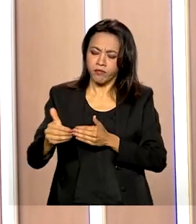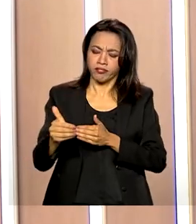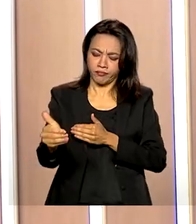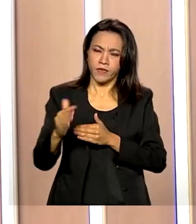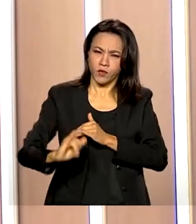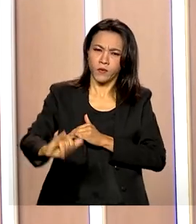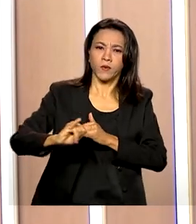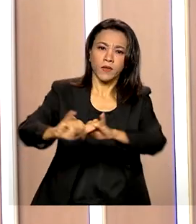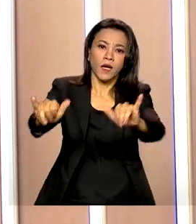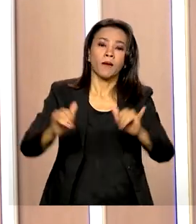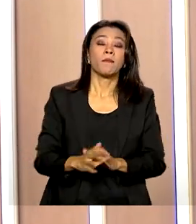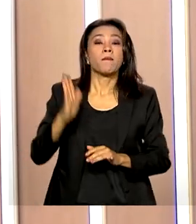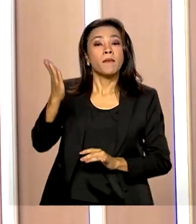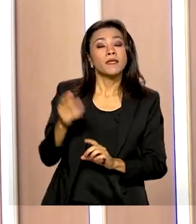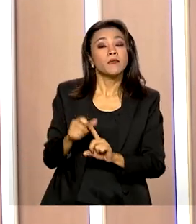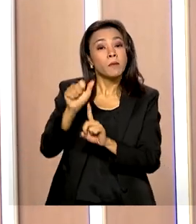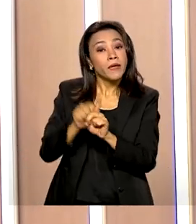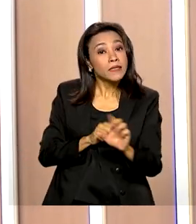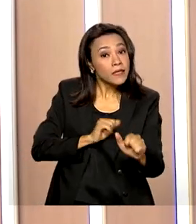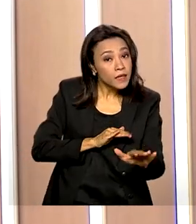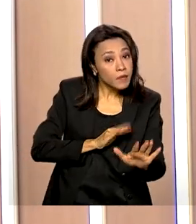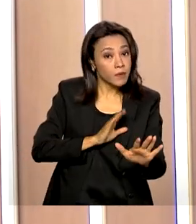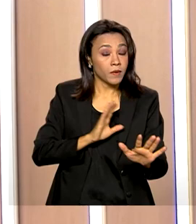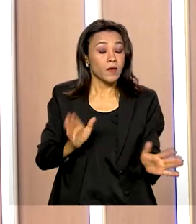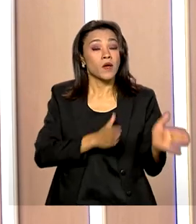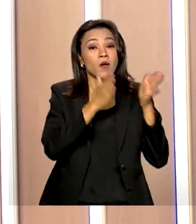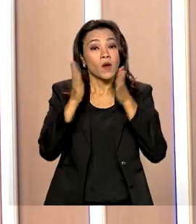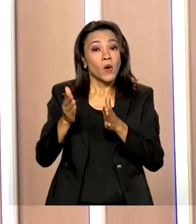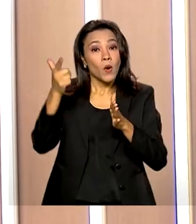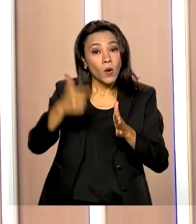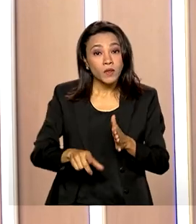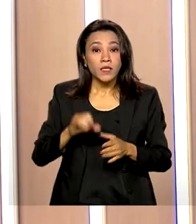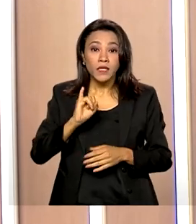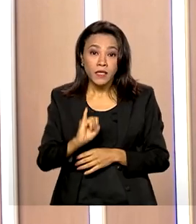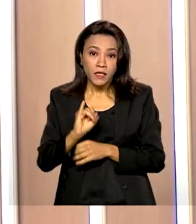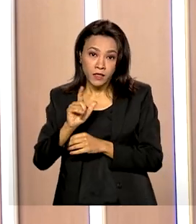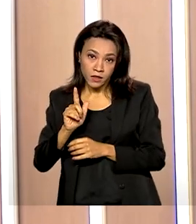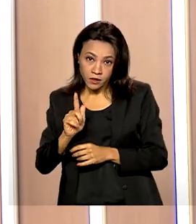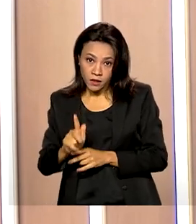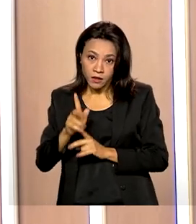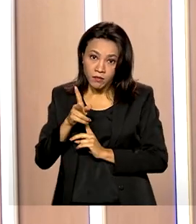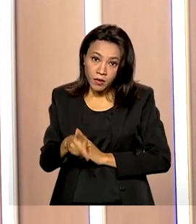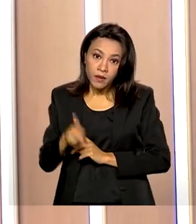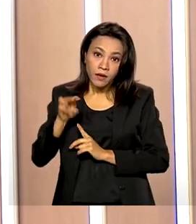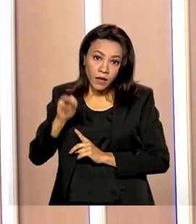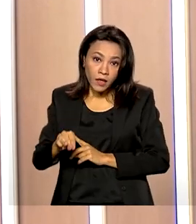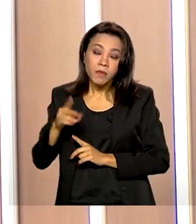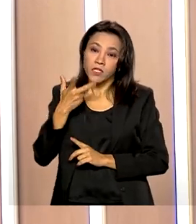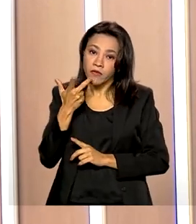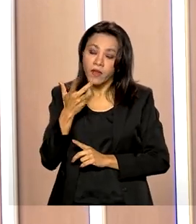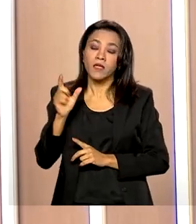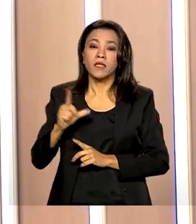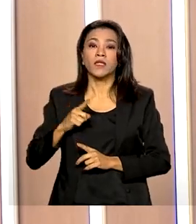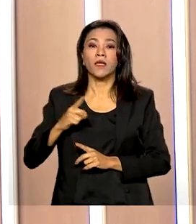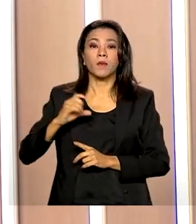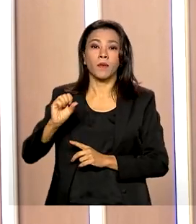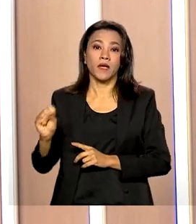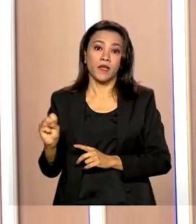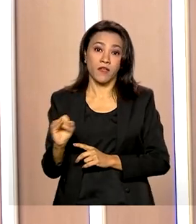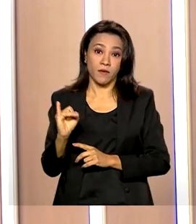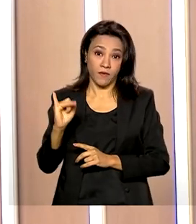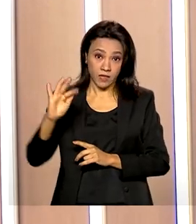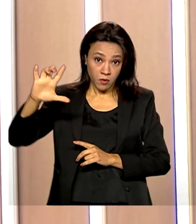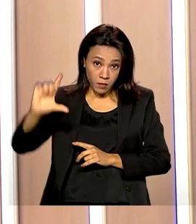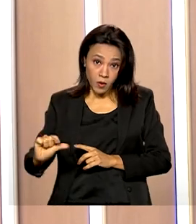para o mês de setembro e outros indicadores no mercado, inclusive o IGP-M, já indicam uma deflação no mês de setembro. Essa